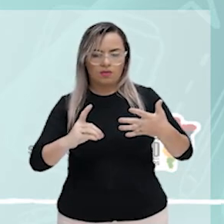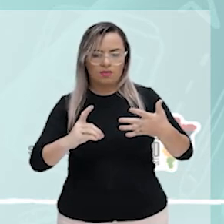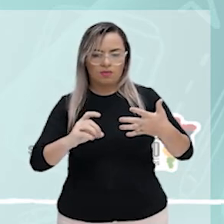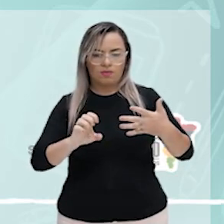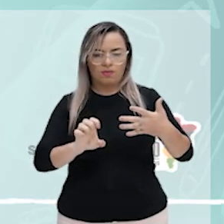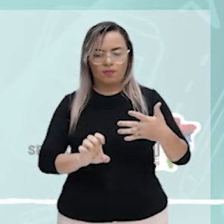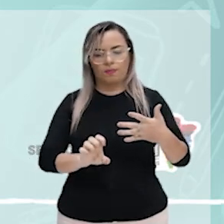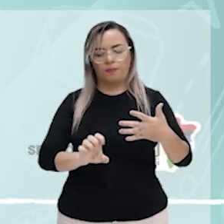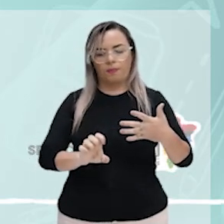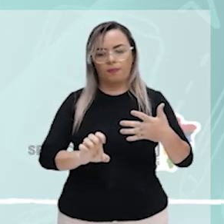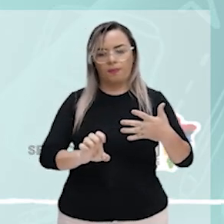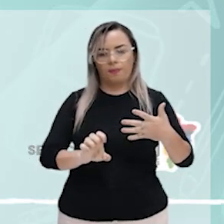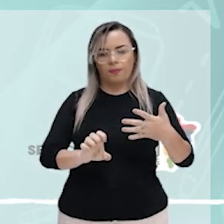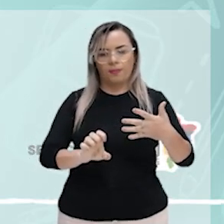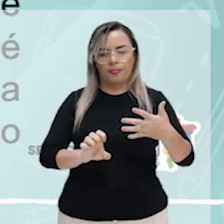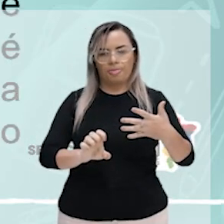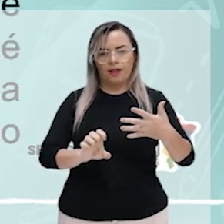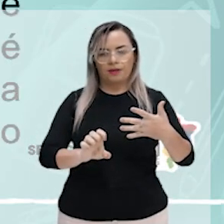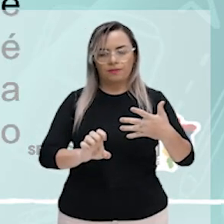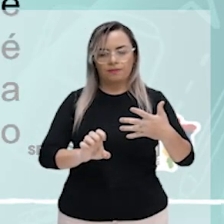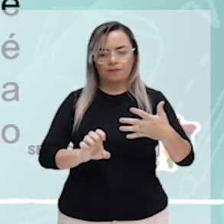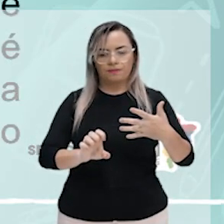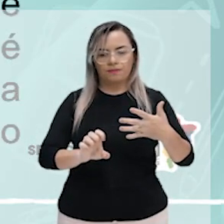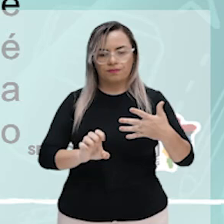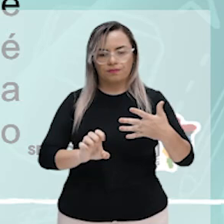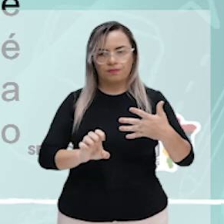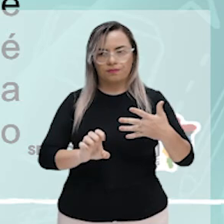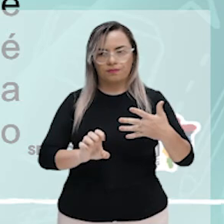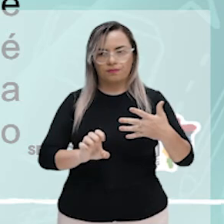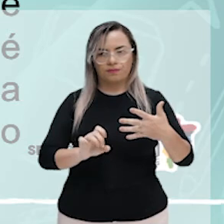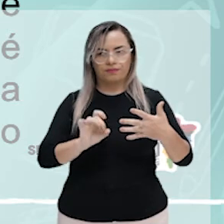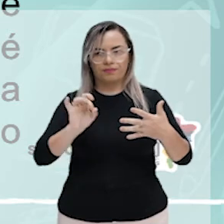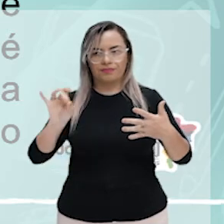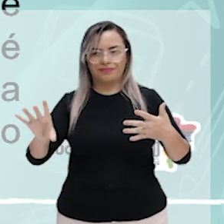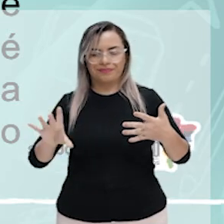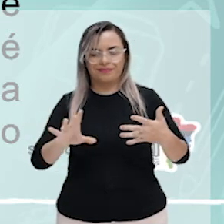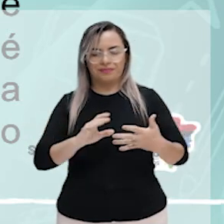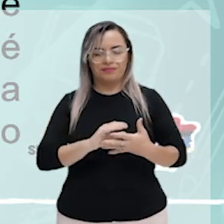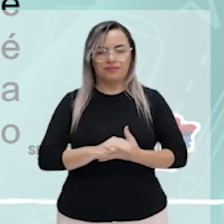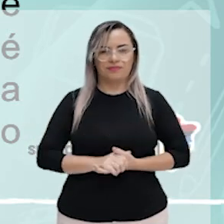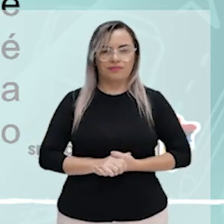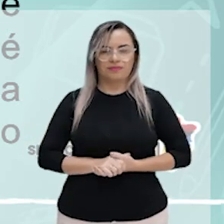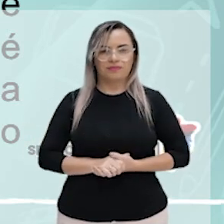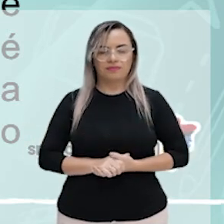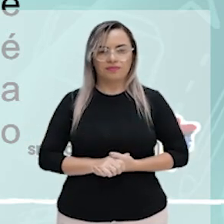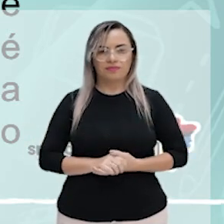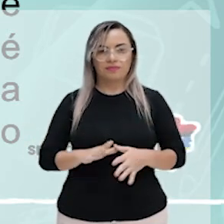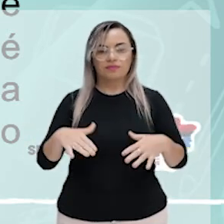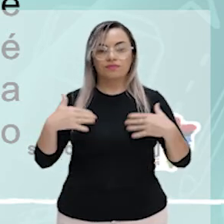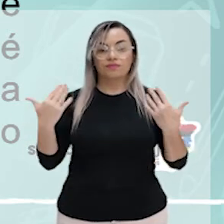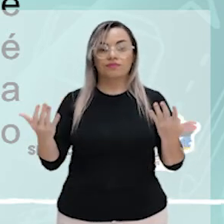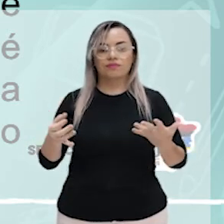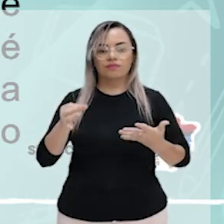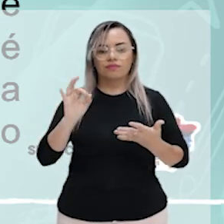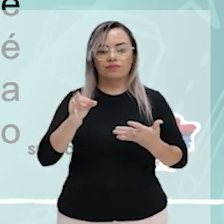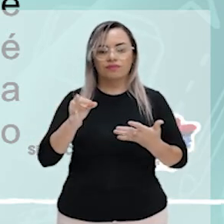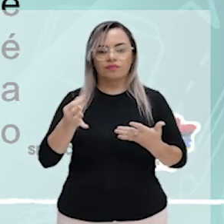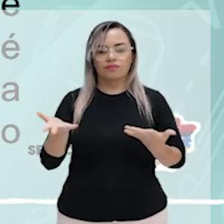um, dois, três e... Só. E aí, qual delas é a certa?